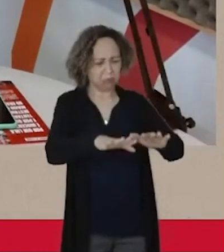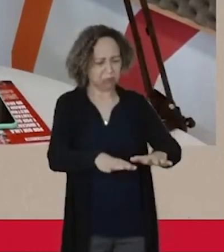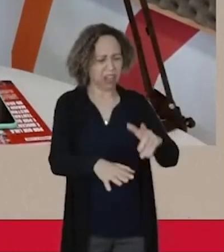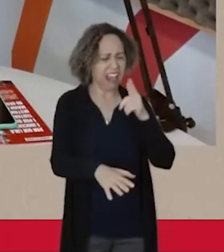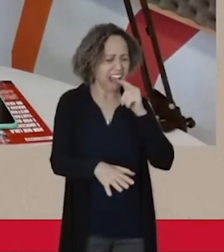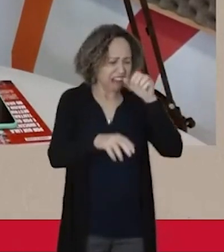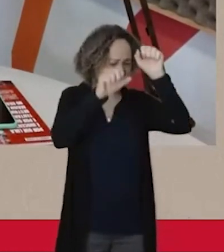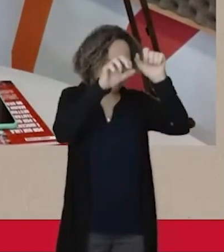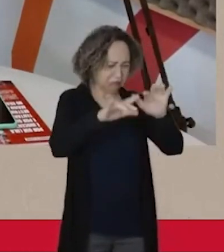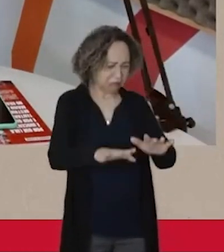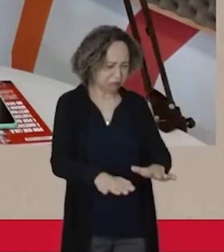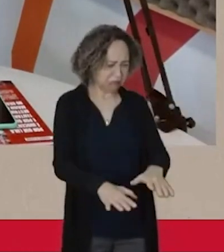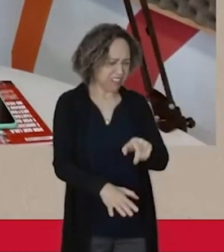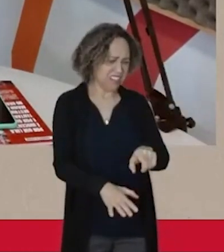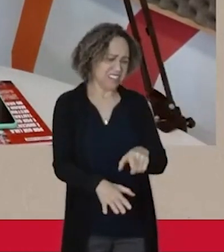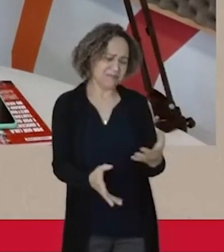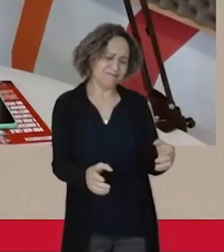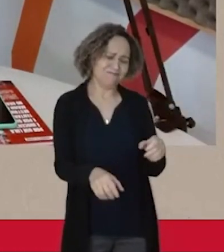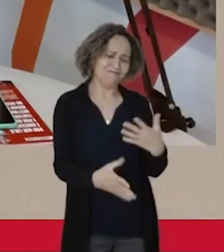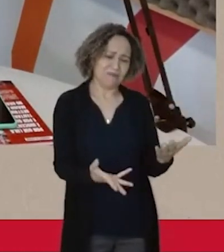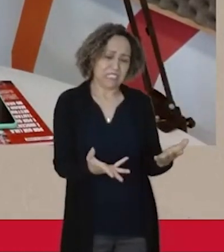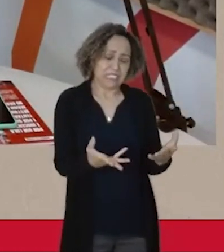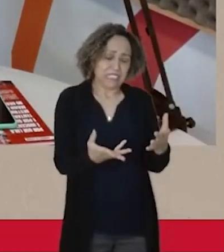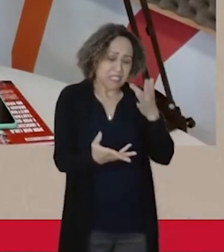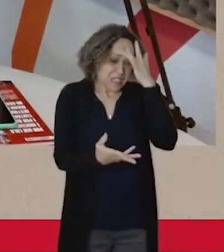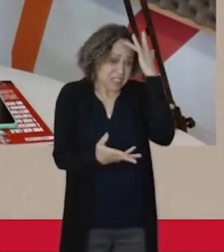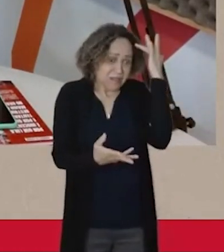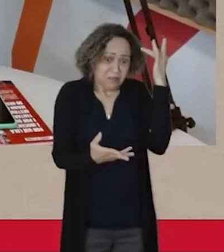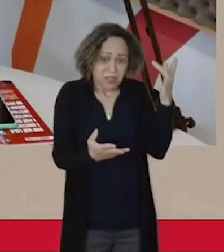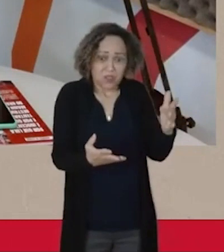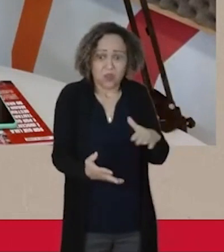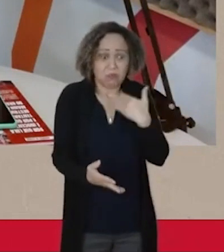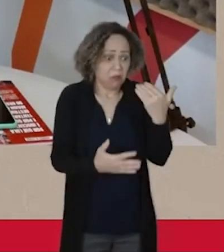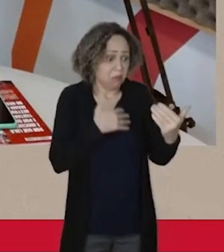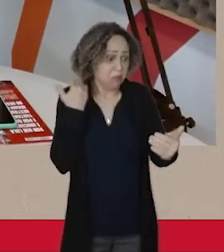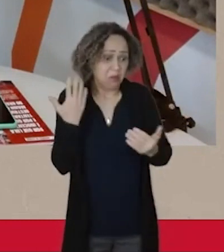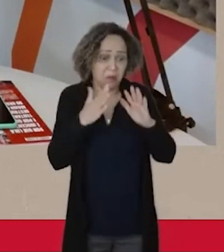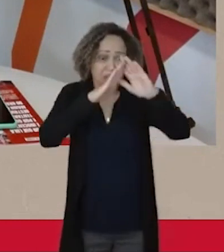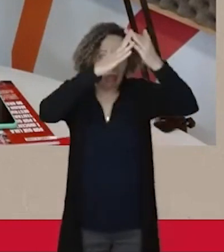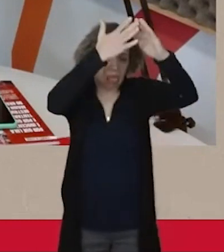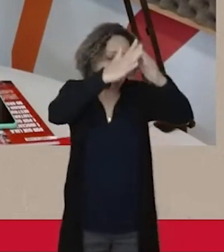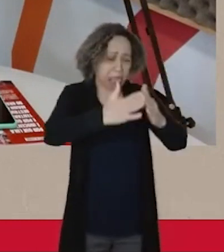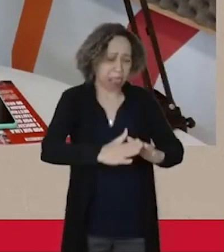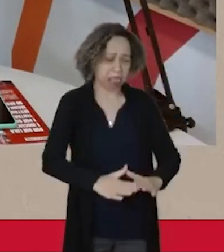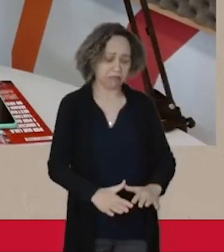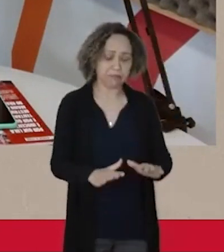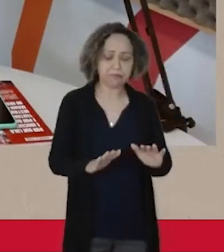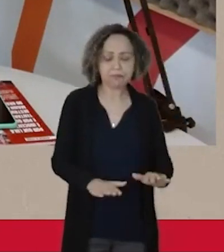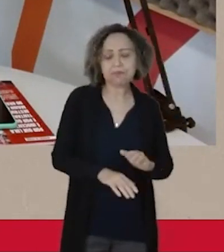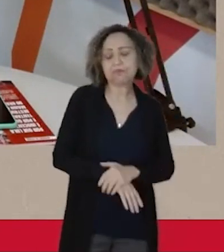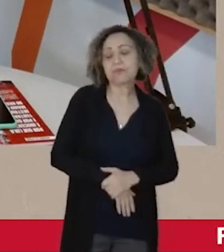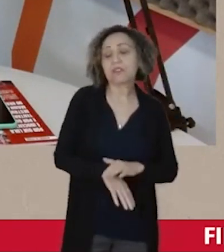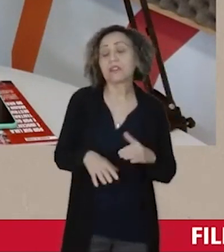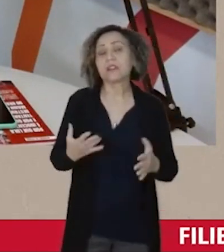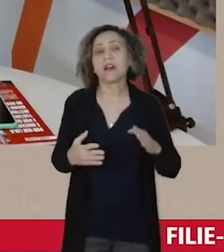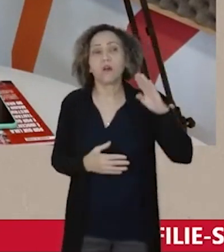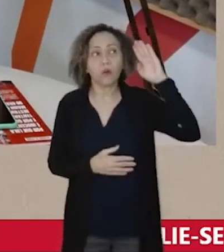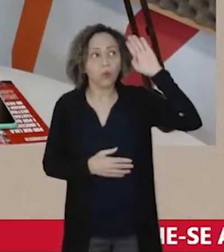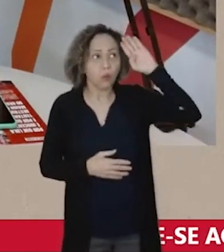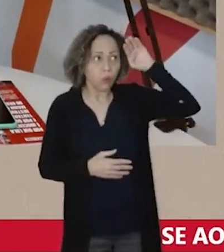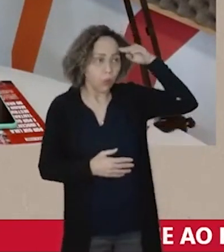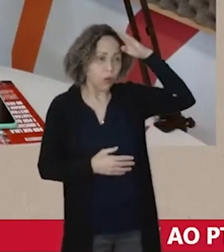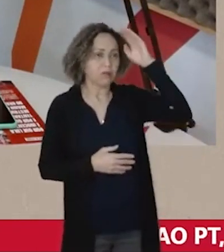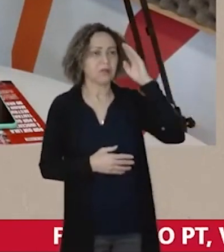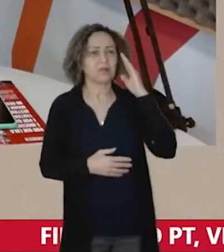tem os números da cara de pau do Bolsonaro, inclusive a redação do PT Nacional criou um selo,